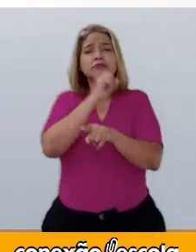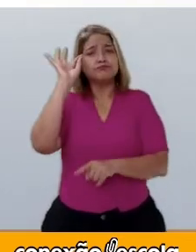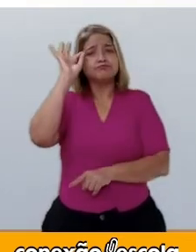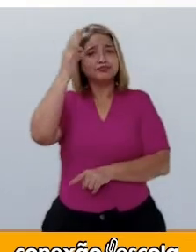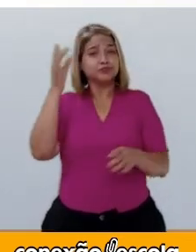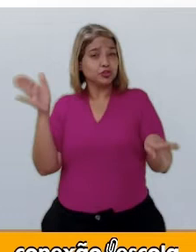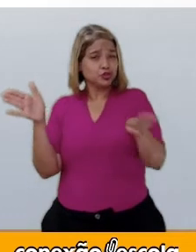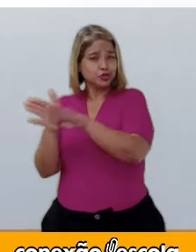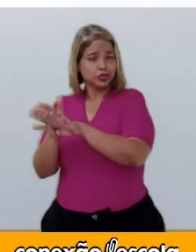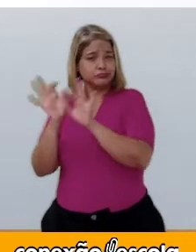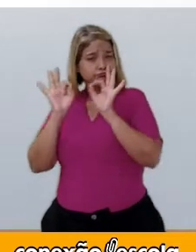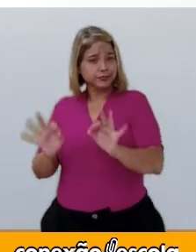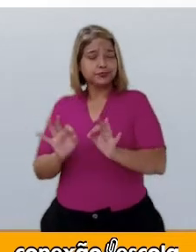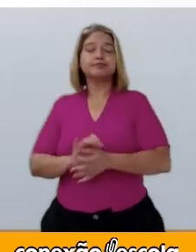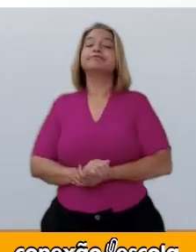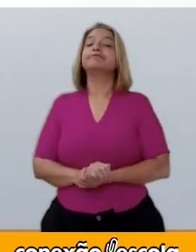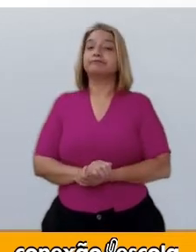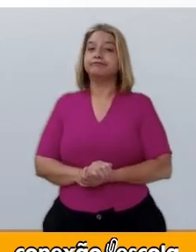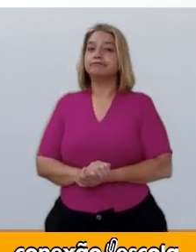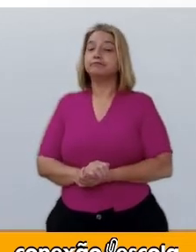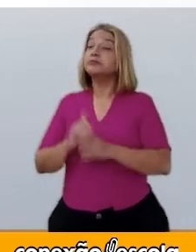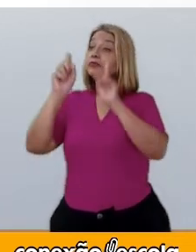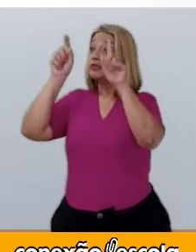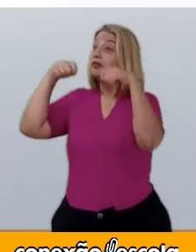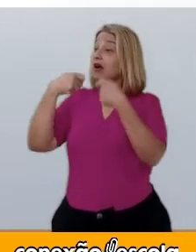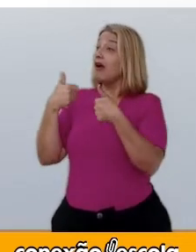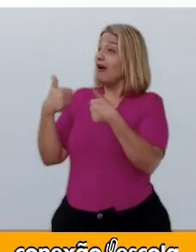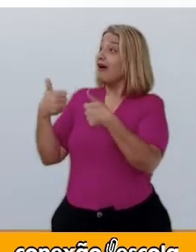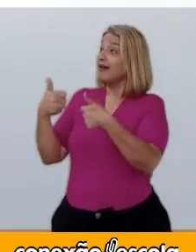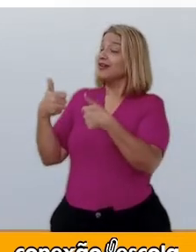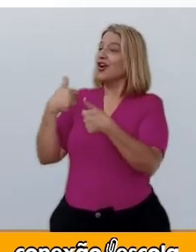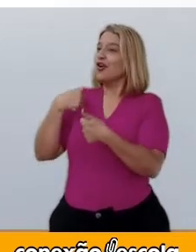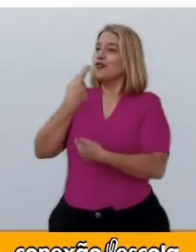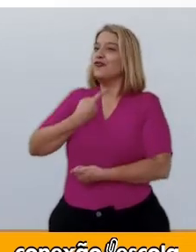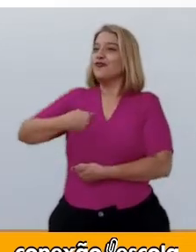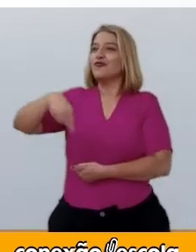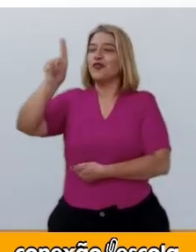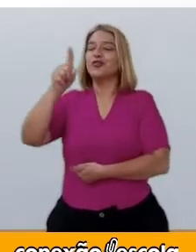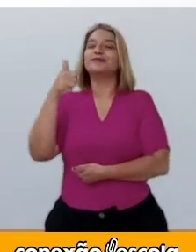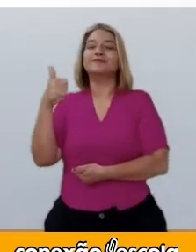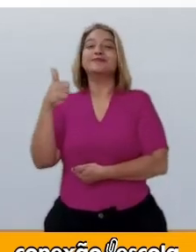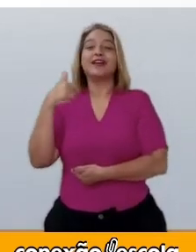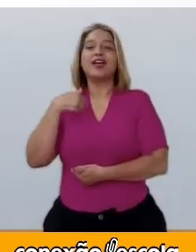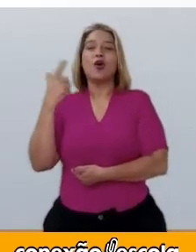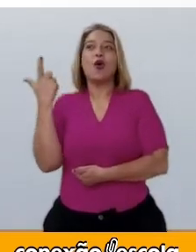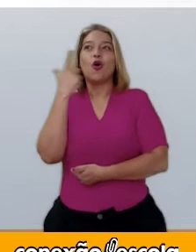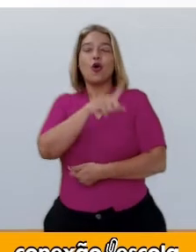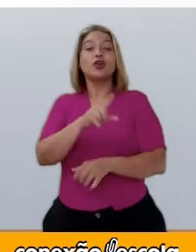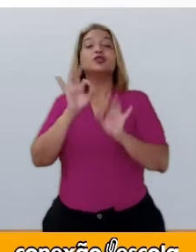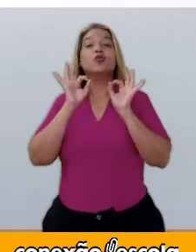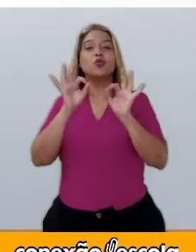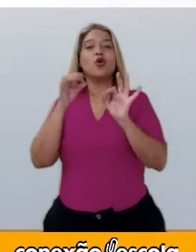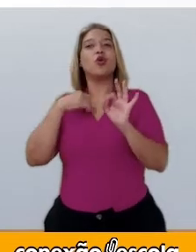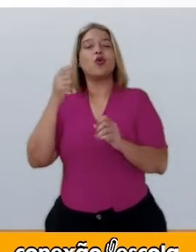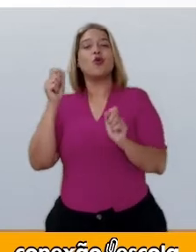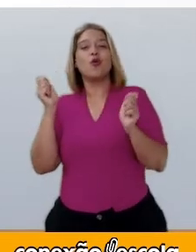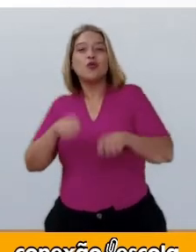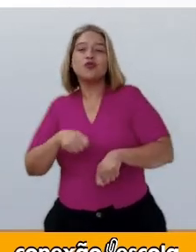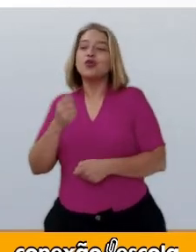disse o lobo. Chapeuzinho concordou. Isso mesmo, assim também poderei colher